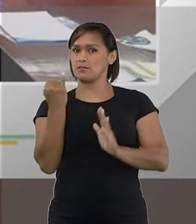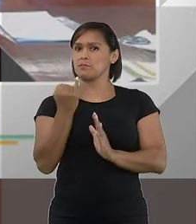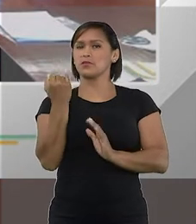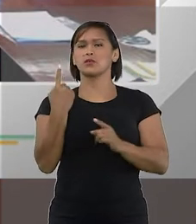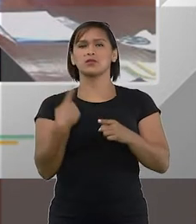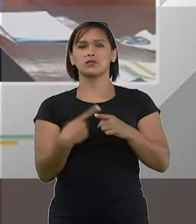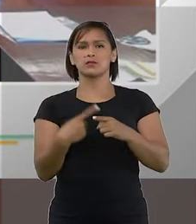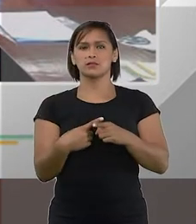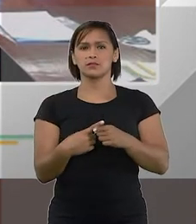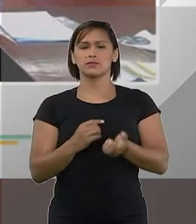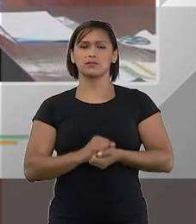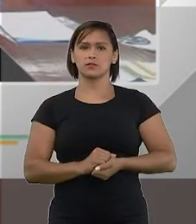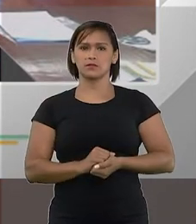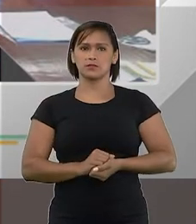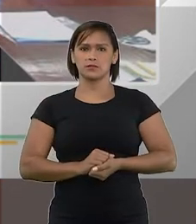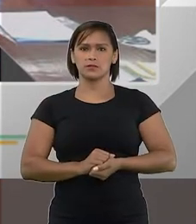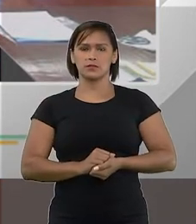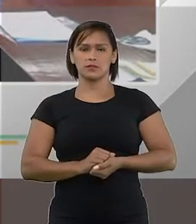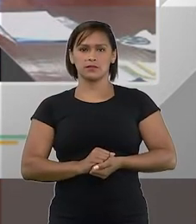importante, sem dúvida alguma.